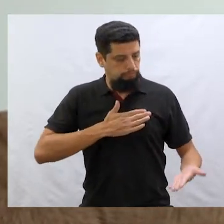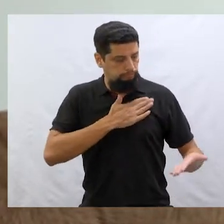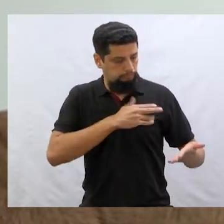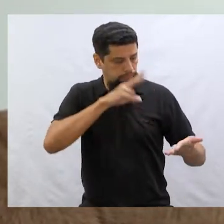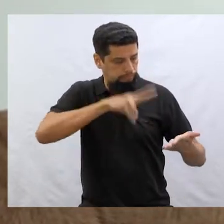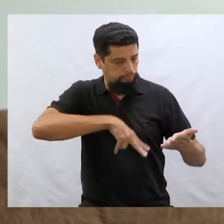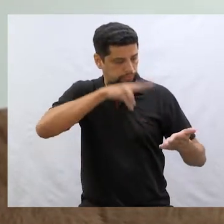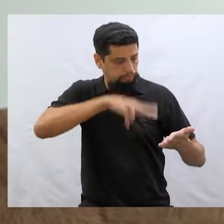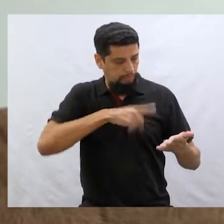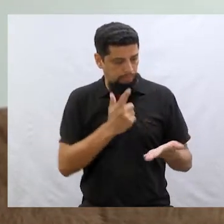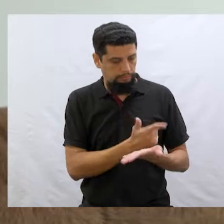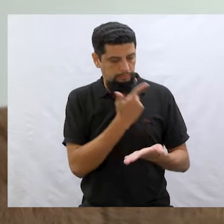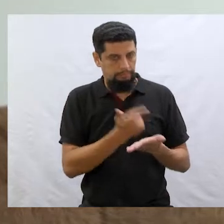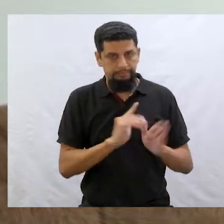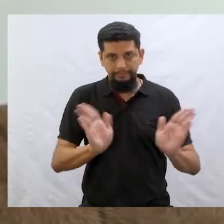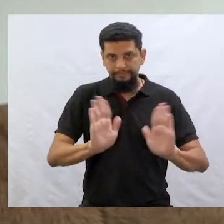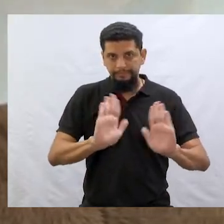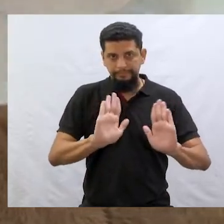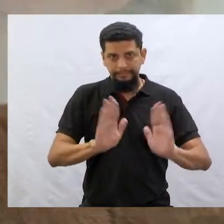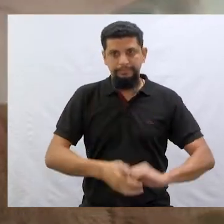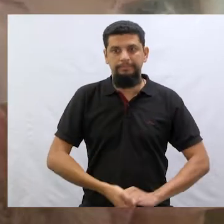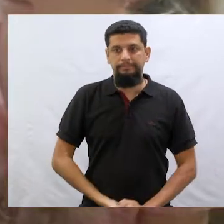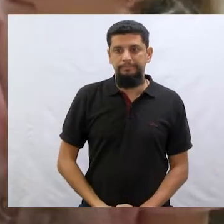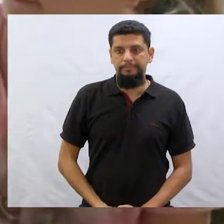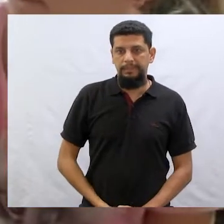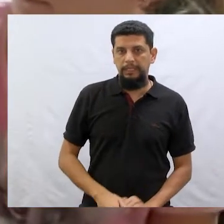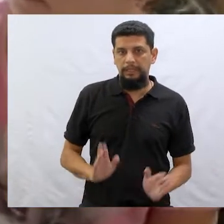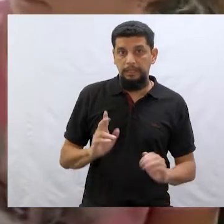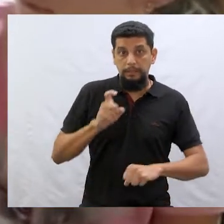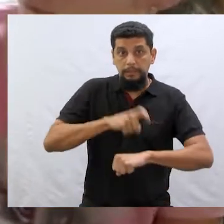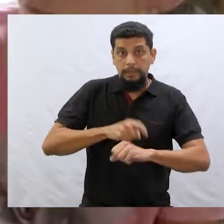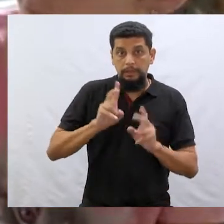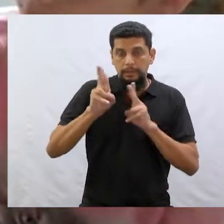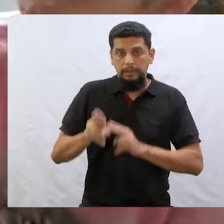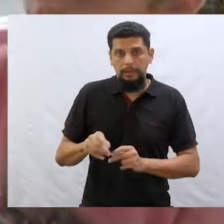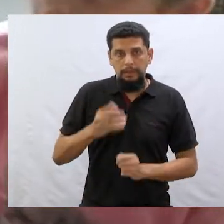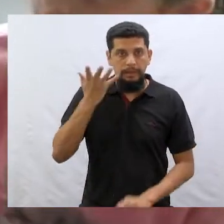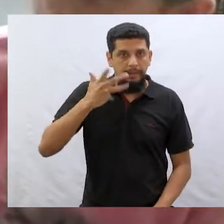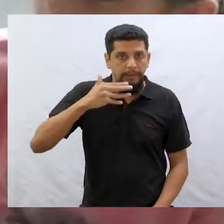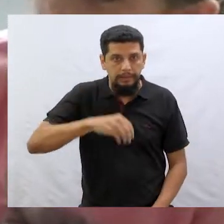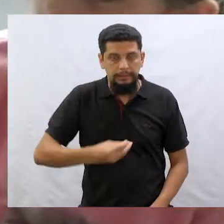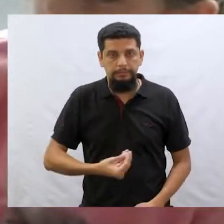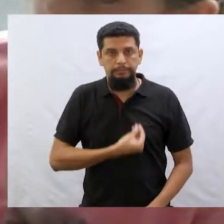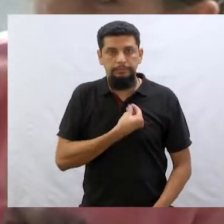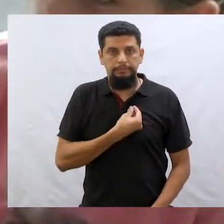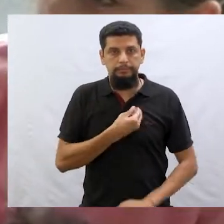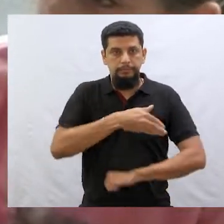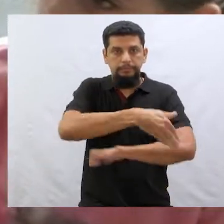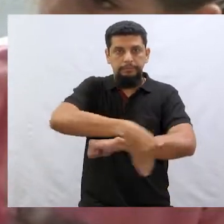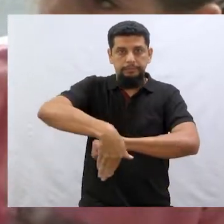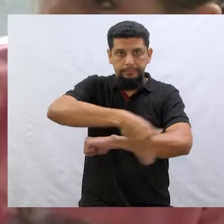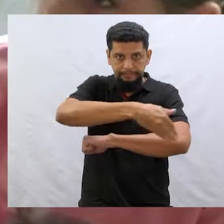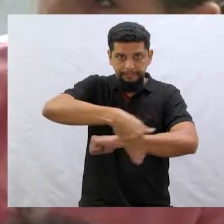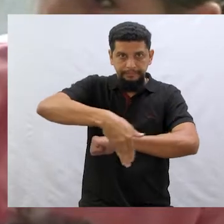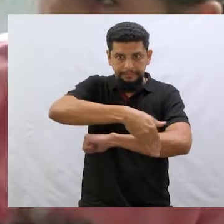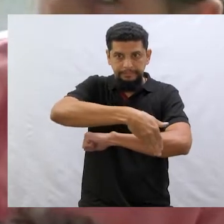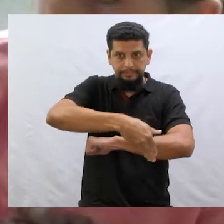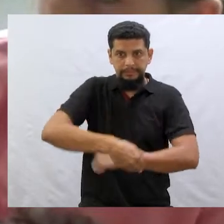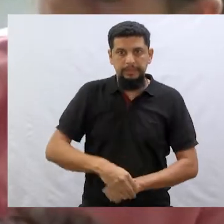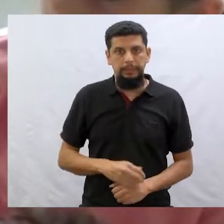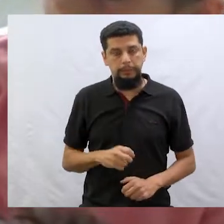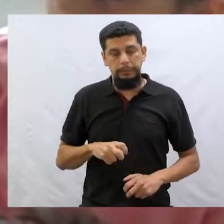pela leitura. Tchau, tchau. Nesse mesmo horário, as crianças que moravam na Rua das Peraltices